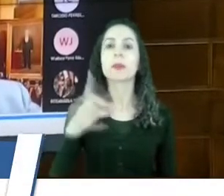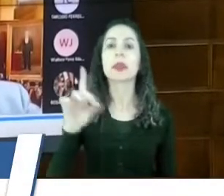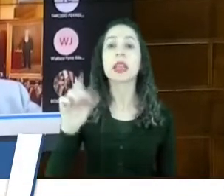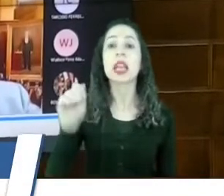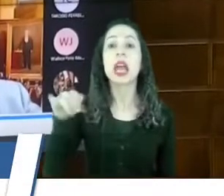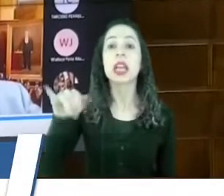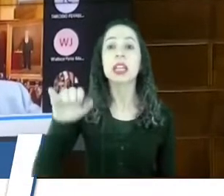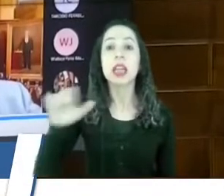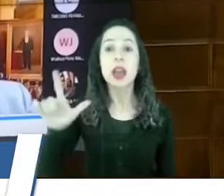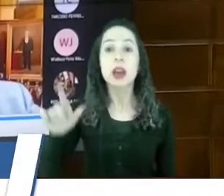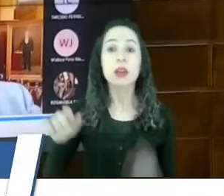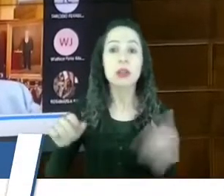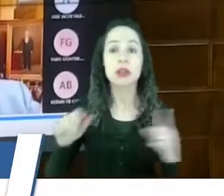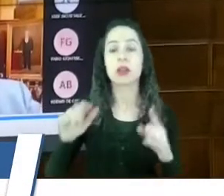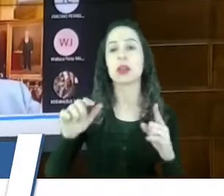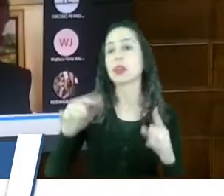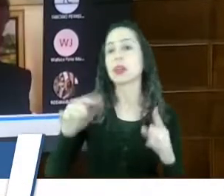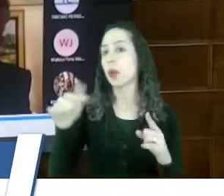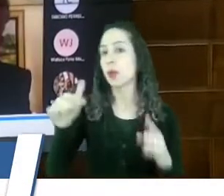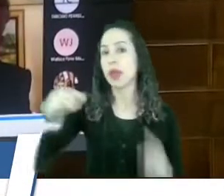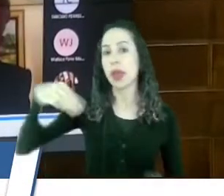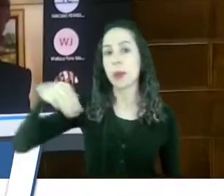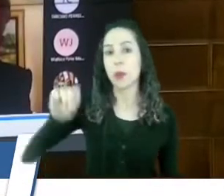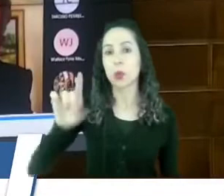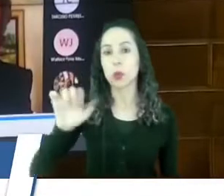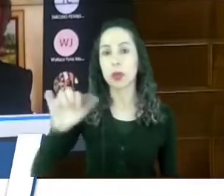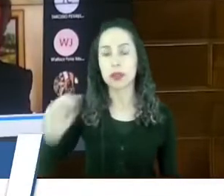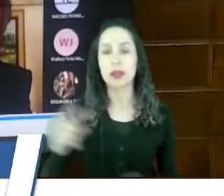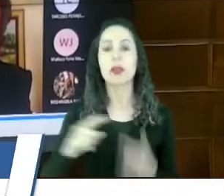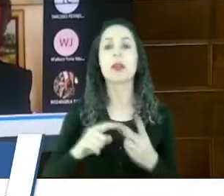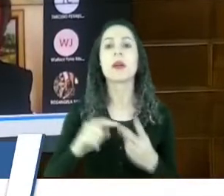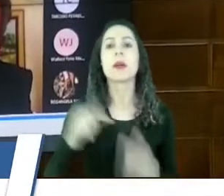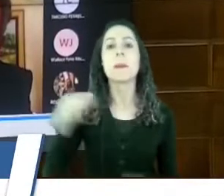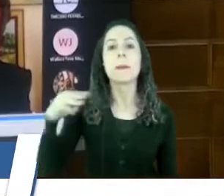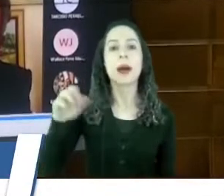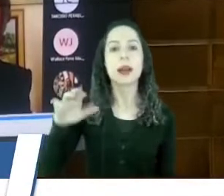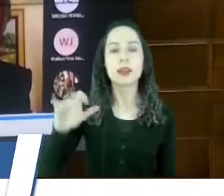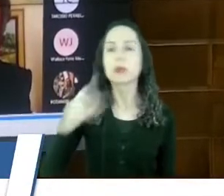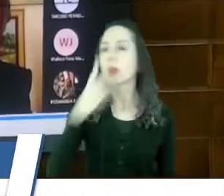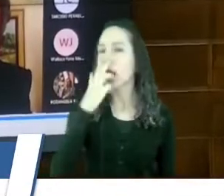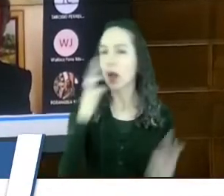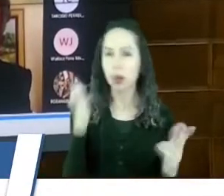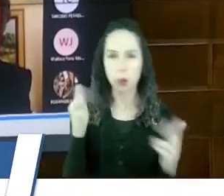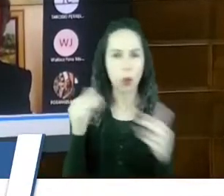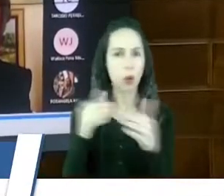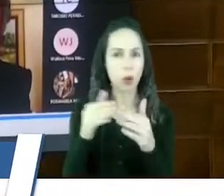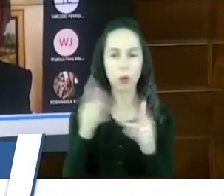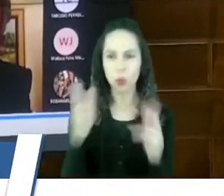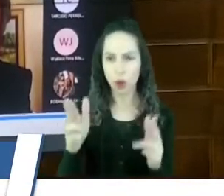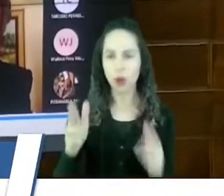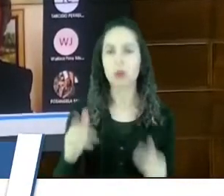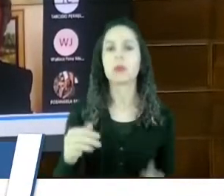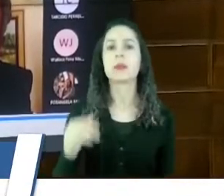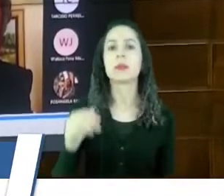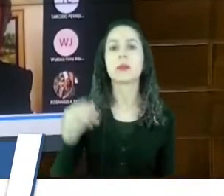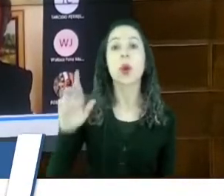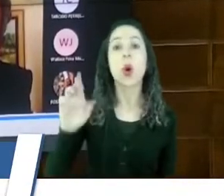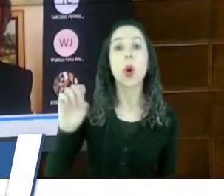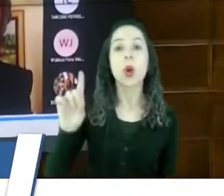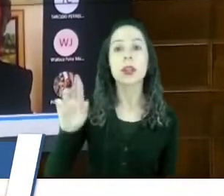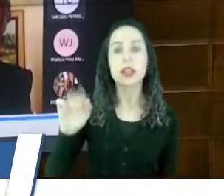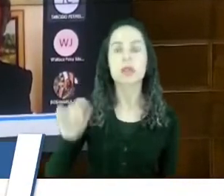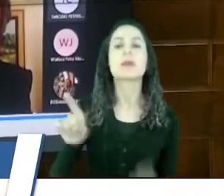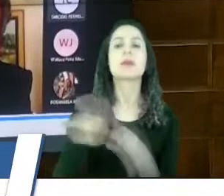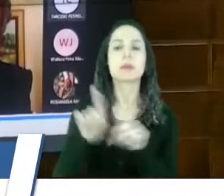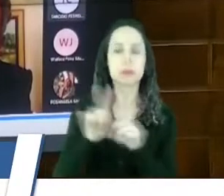Relator sem modulação. Moacir Pérez. No mesmo sentido, Sr. Presidente. Ferreira Rodrigues. Também no